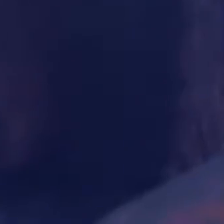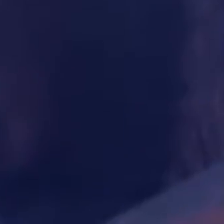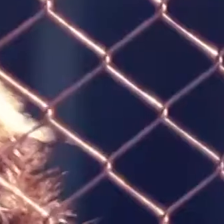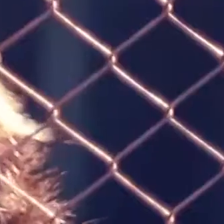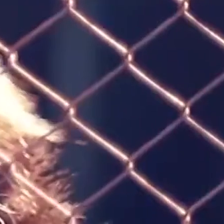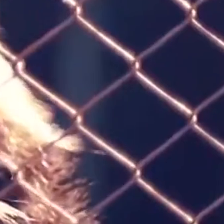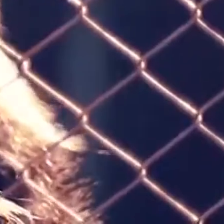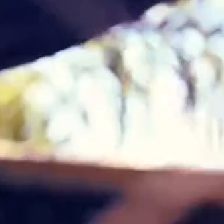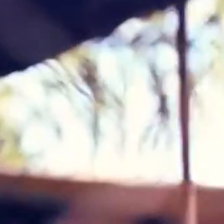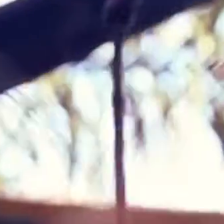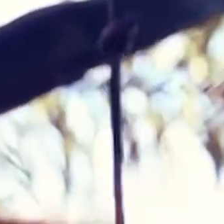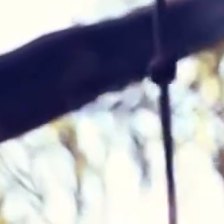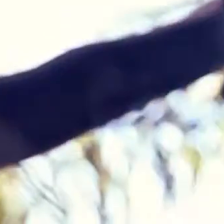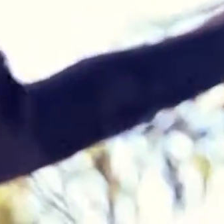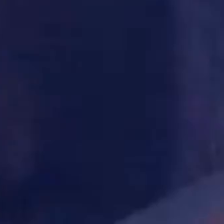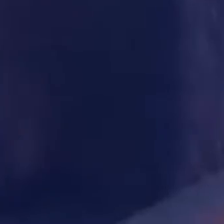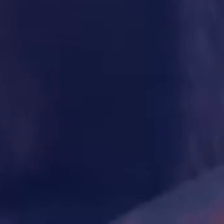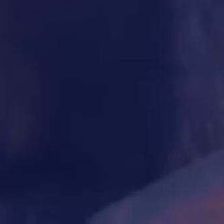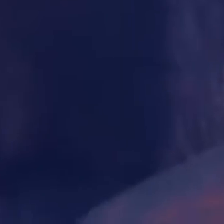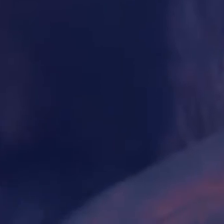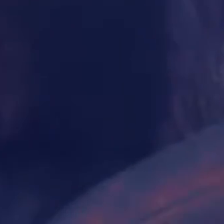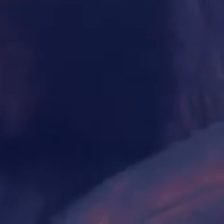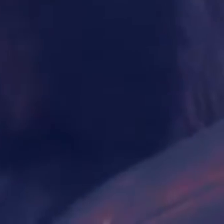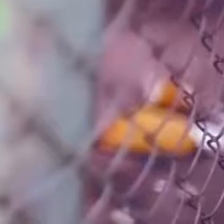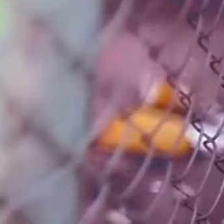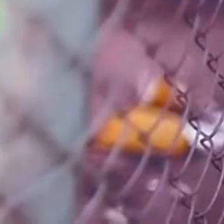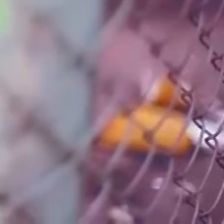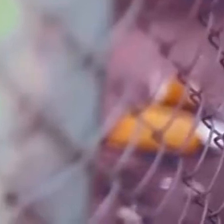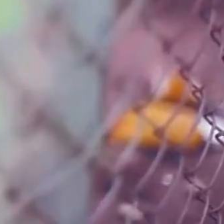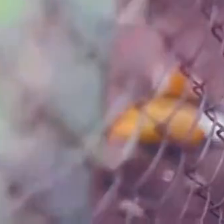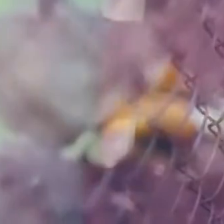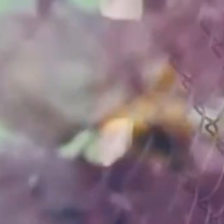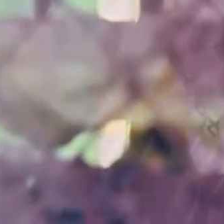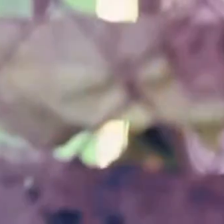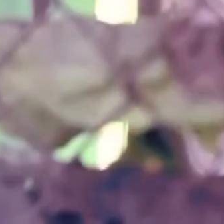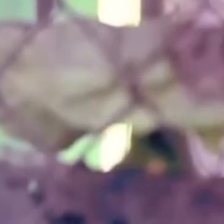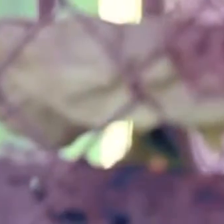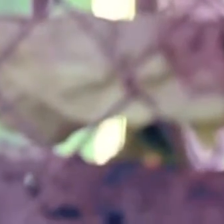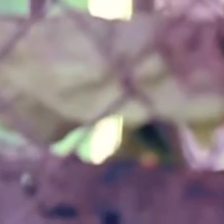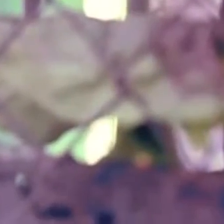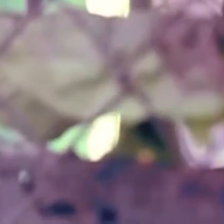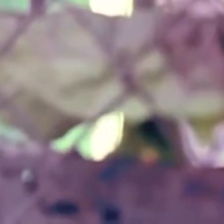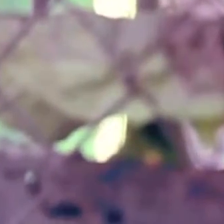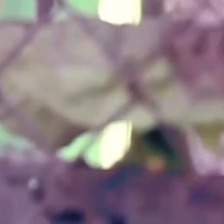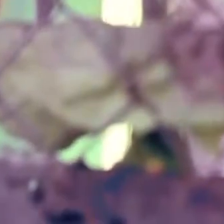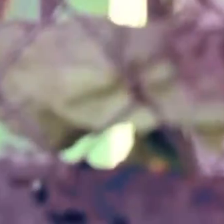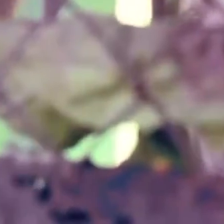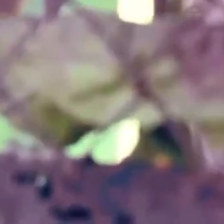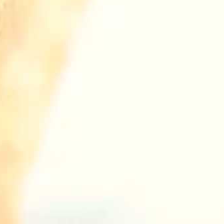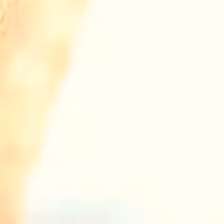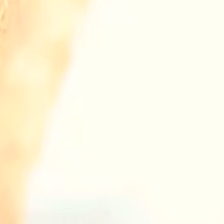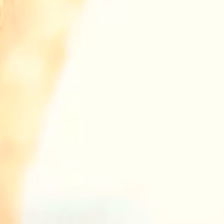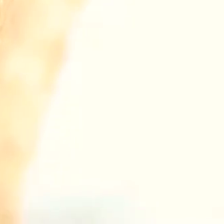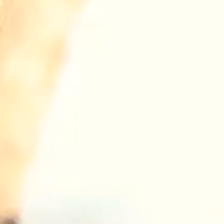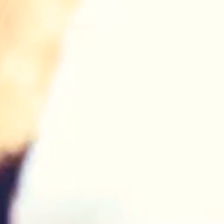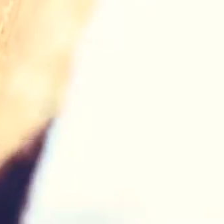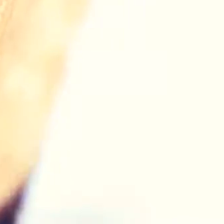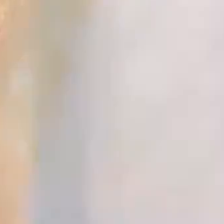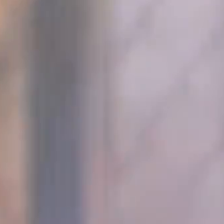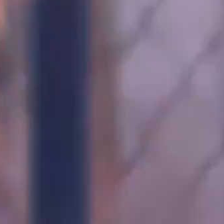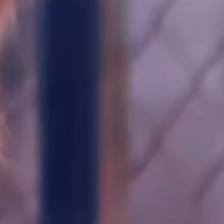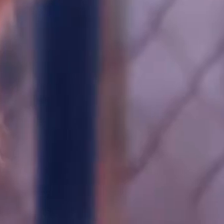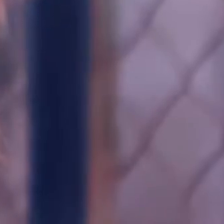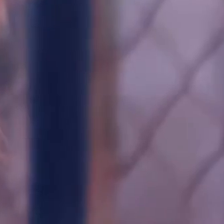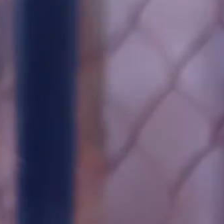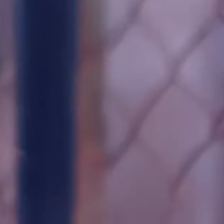Vicky, Thor e Nico estão no Primaves há mais de cinco anos e apesar de não poderem mais viver em